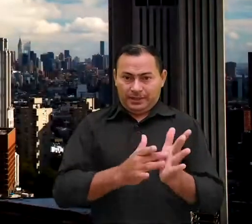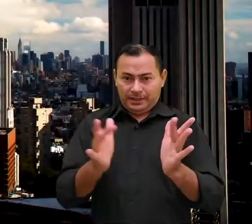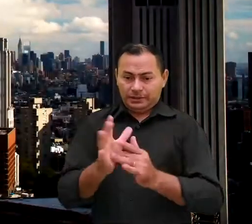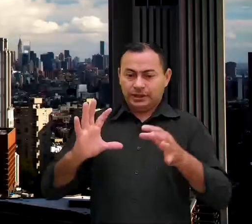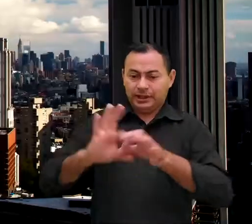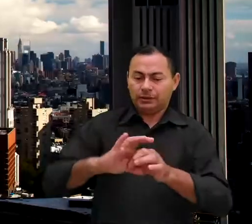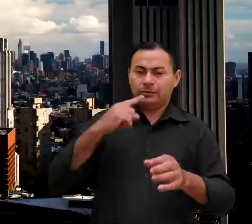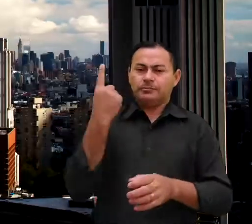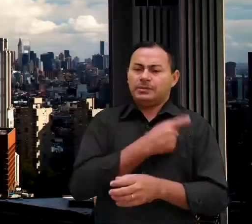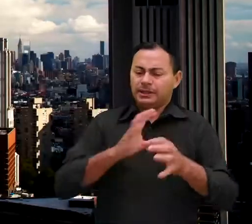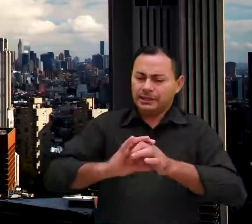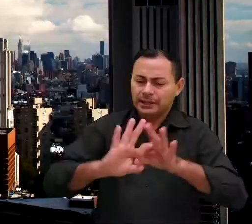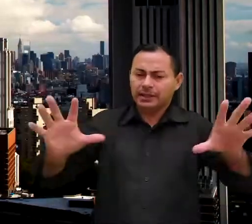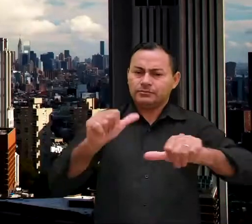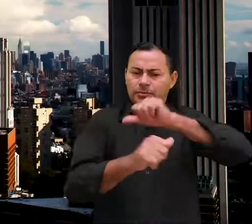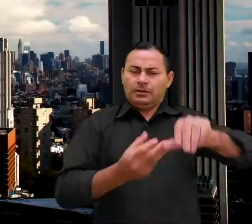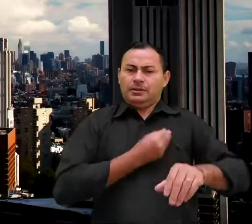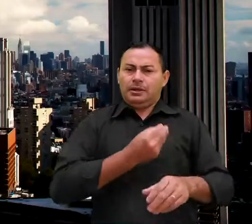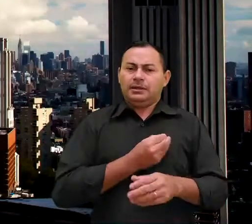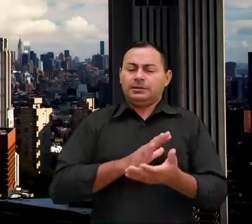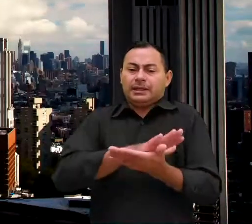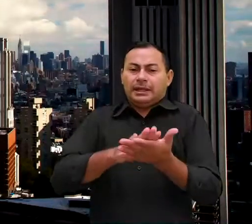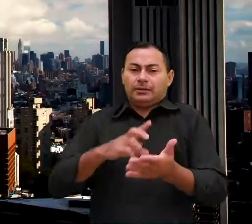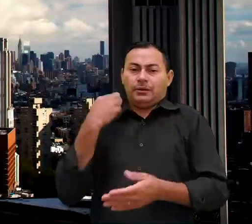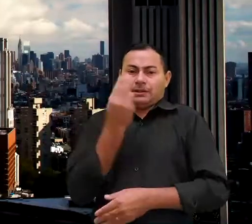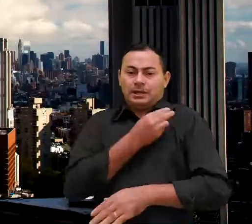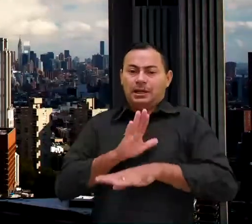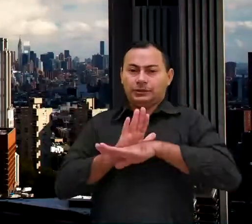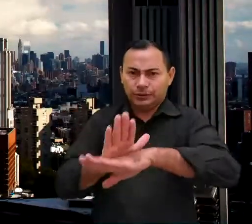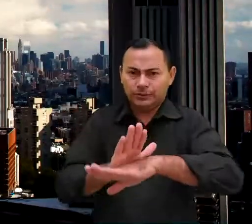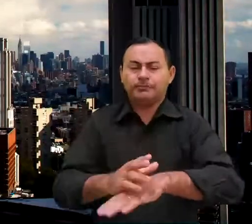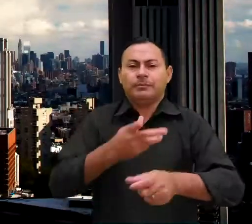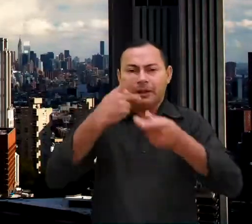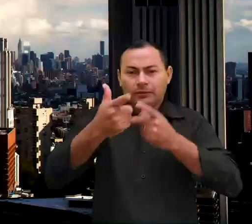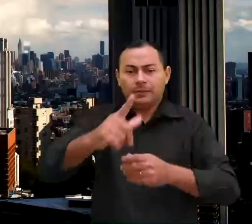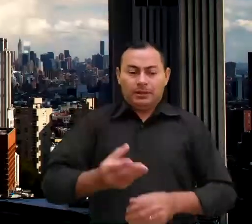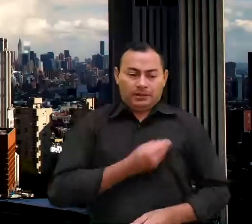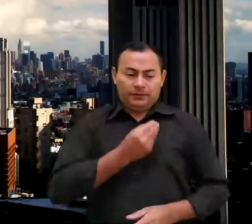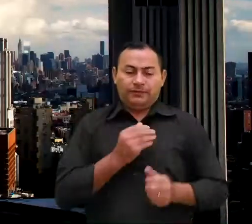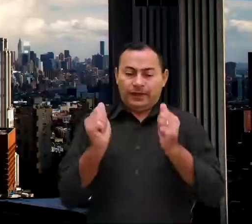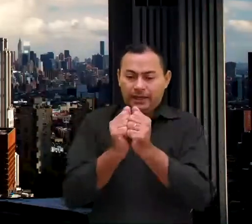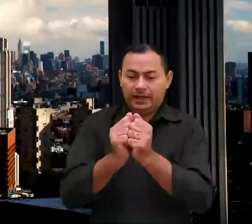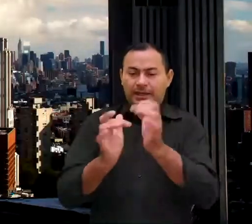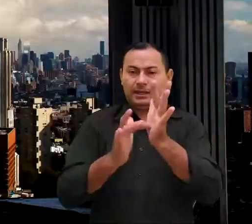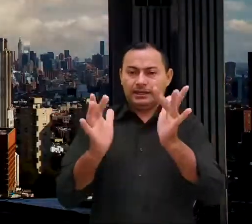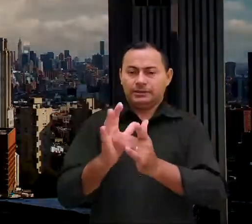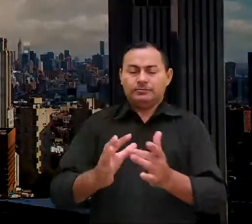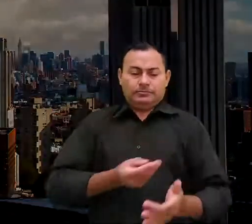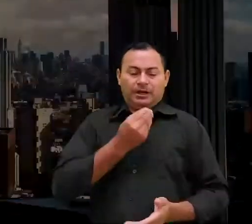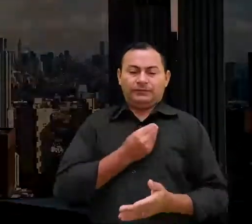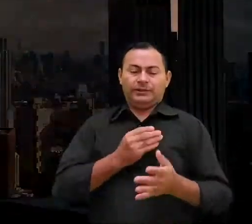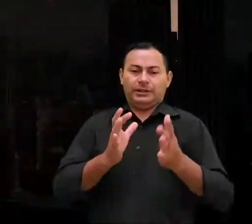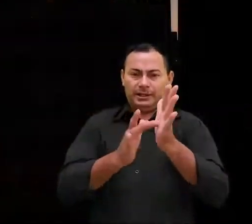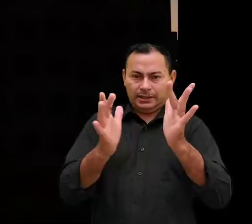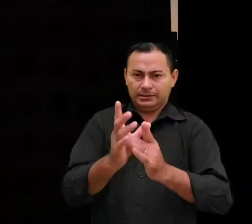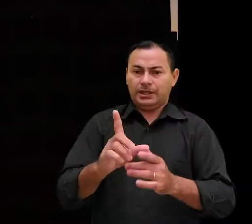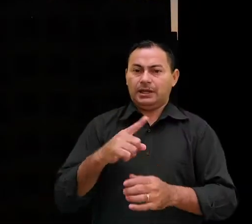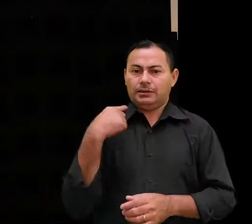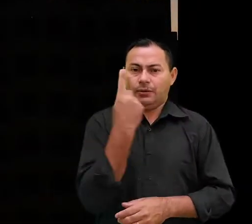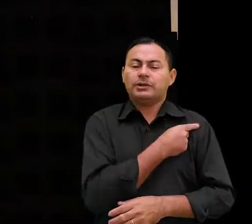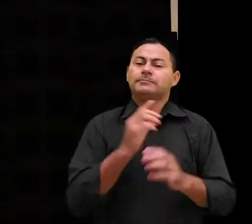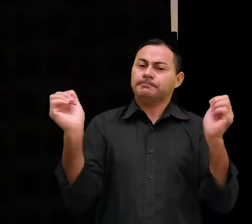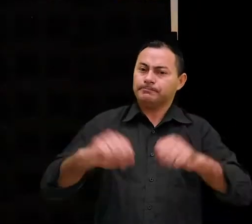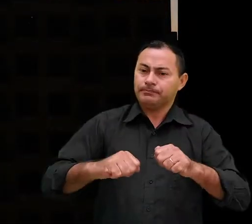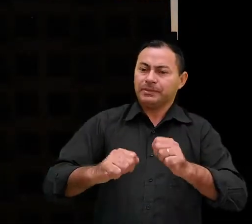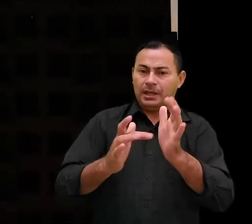possibilita que Ele faça a sua obra através de nós, sem a nossa ajuda? Vou repetir, hein? Viver em Cristo com a vida de Cristo em